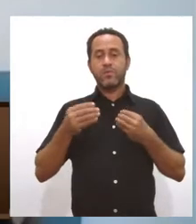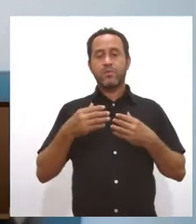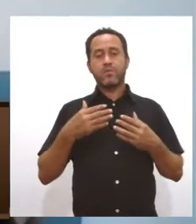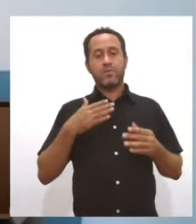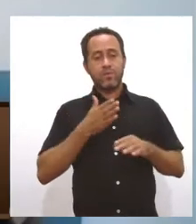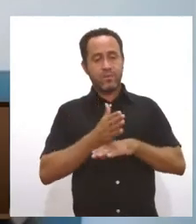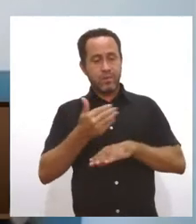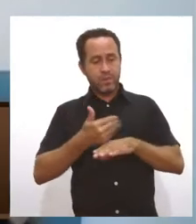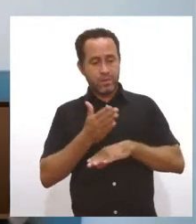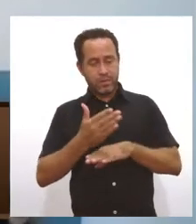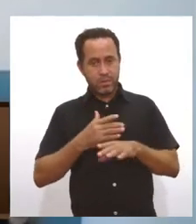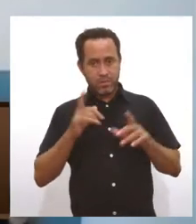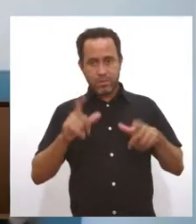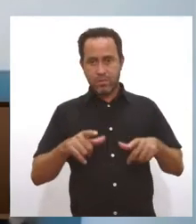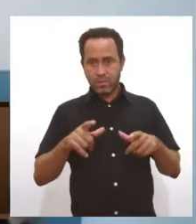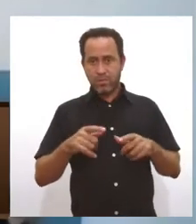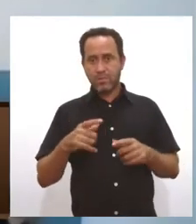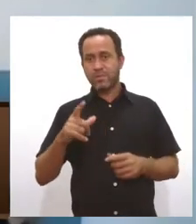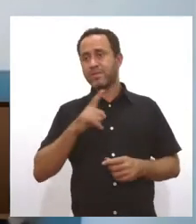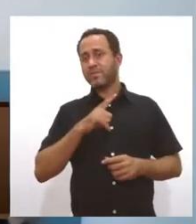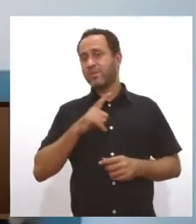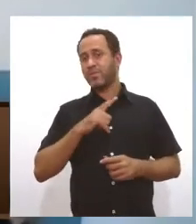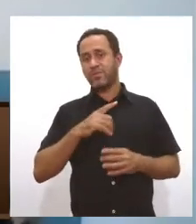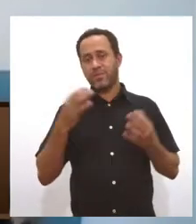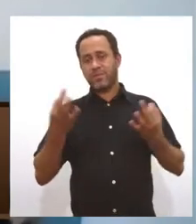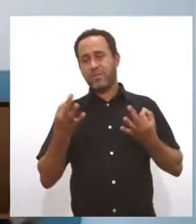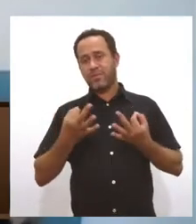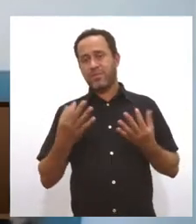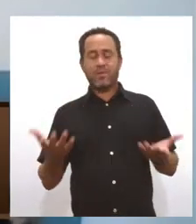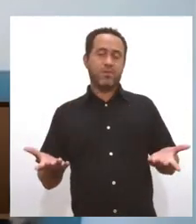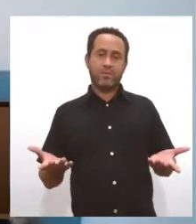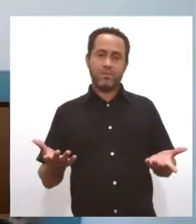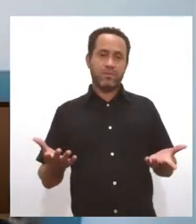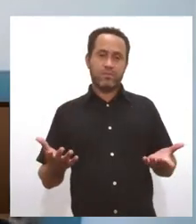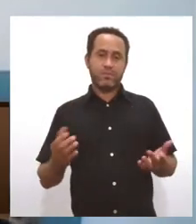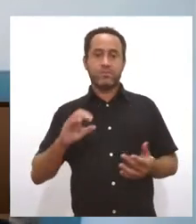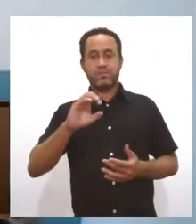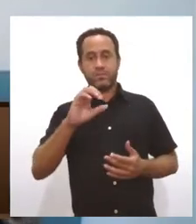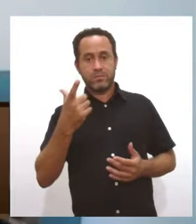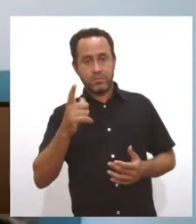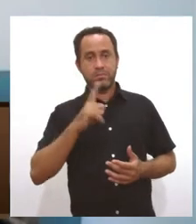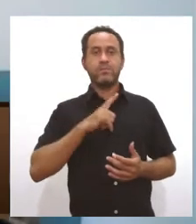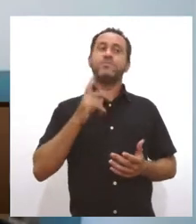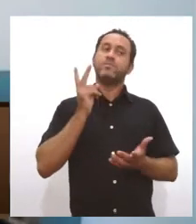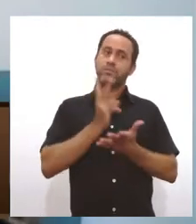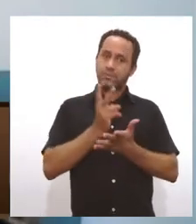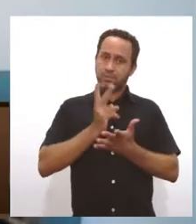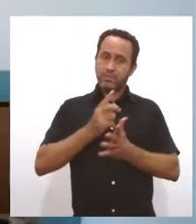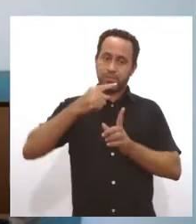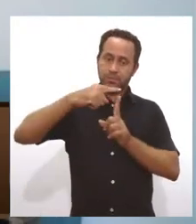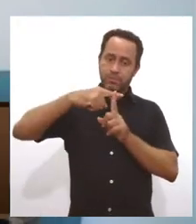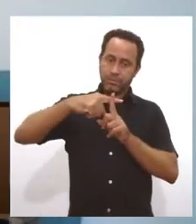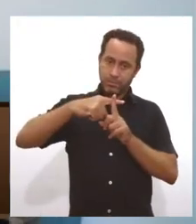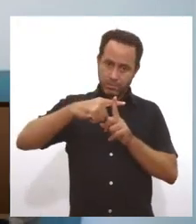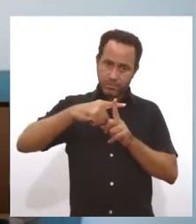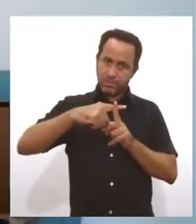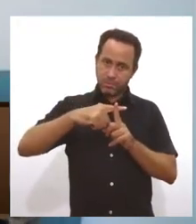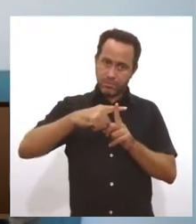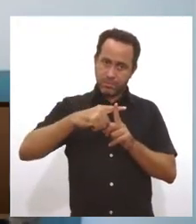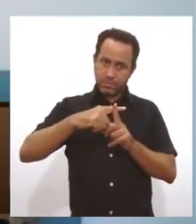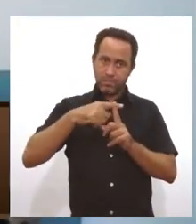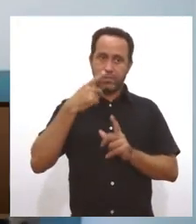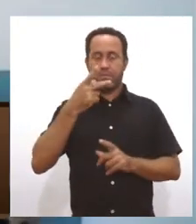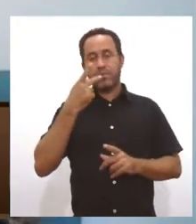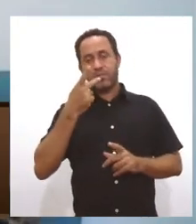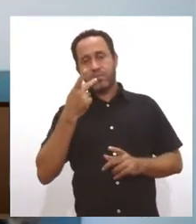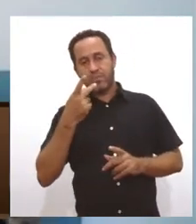que já não funciona tão perfeitamente, né? Claro que tem sempre as coisas positivas, né? A gente não vai colocar que isso é